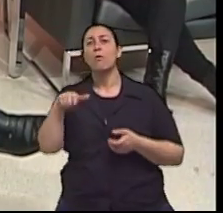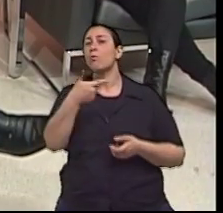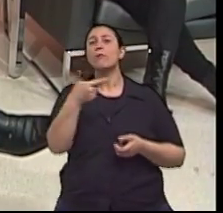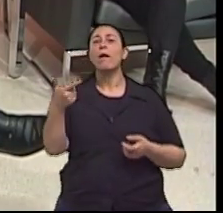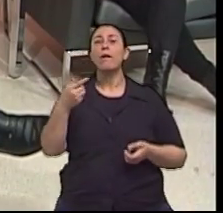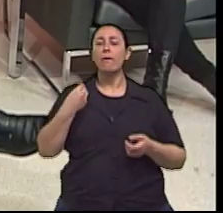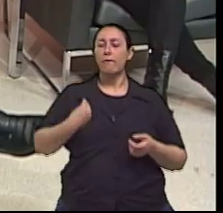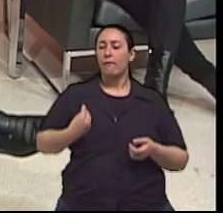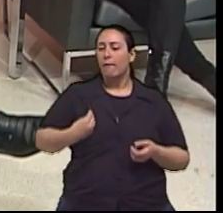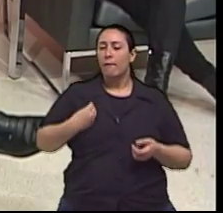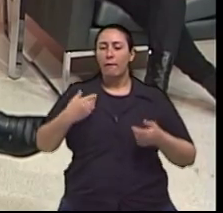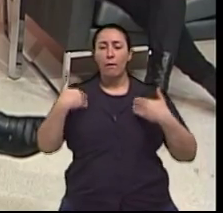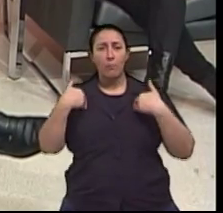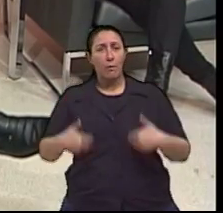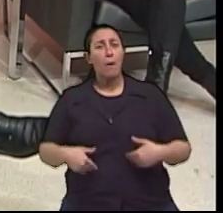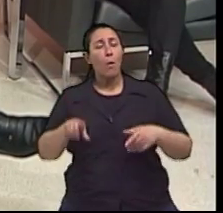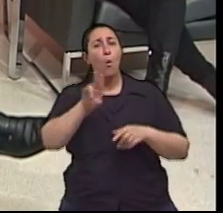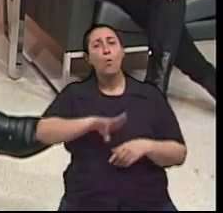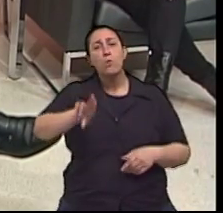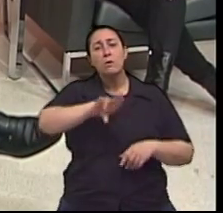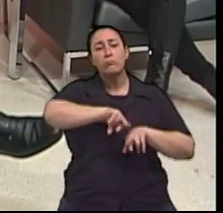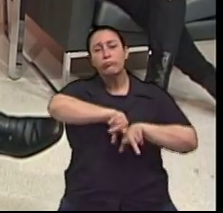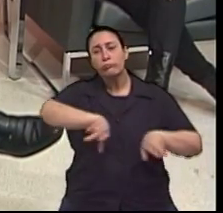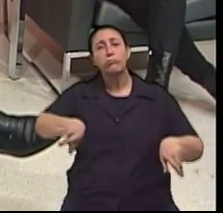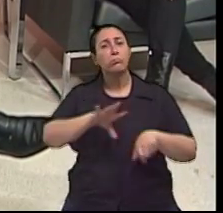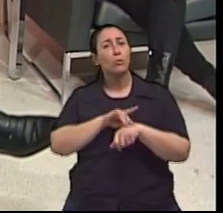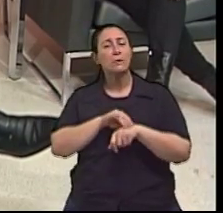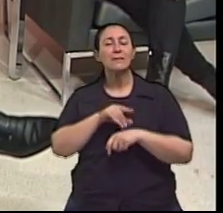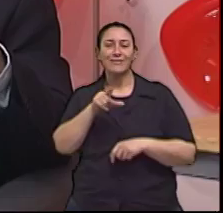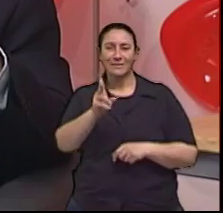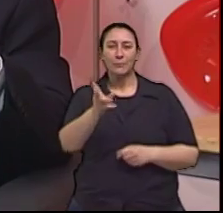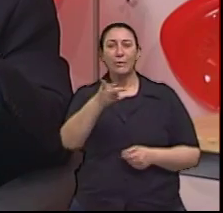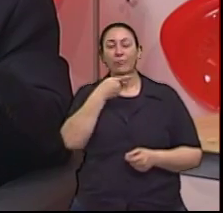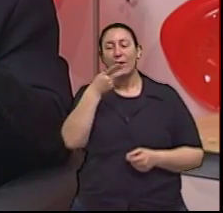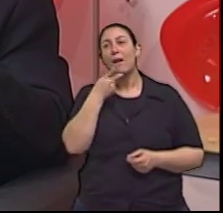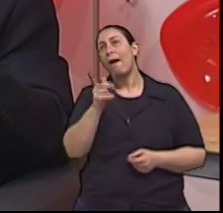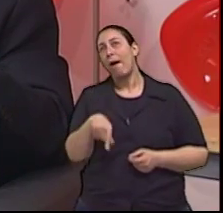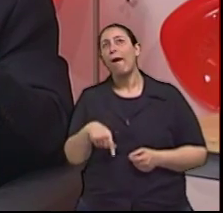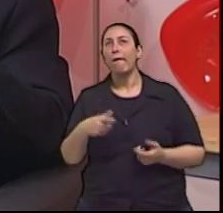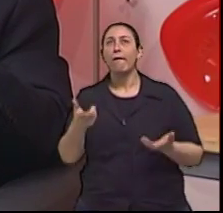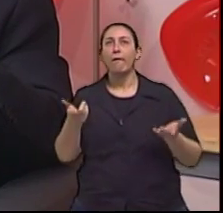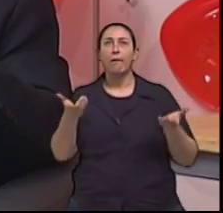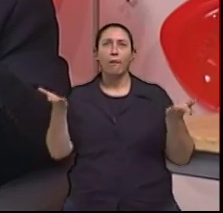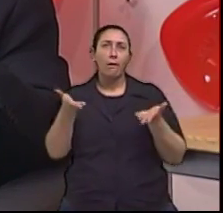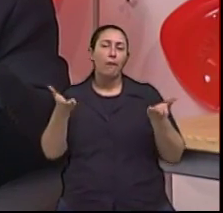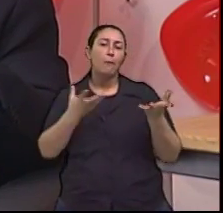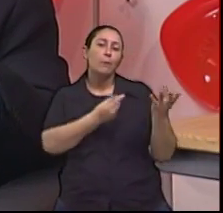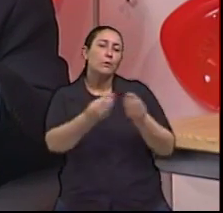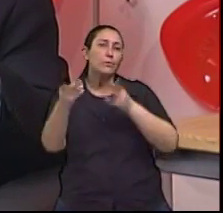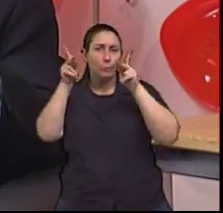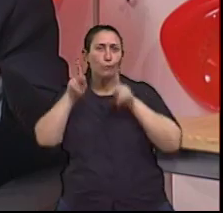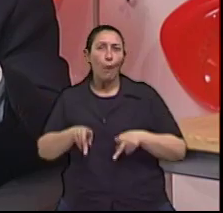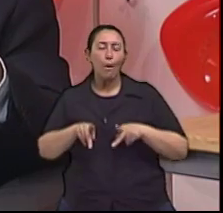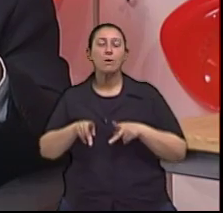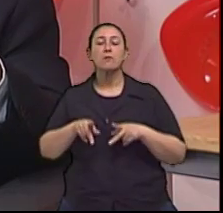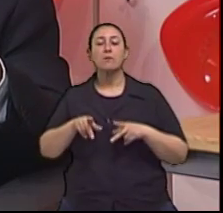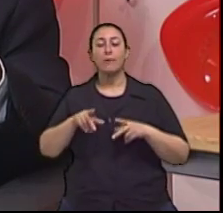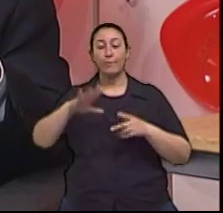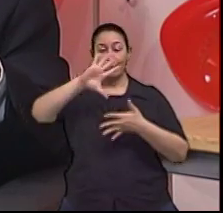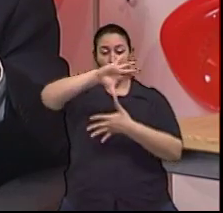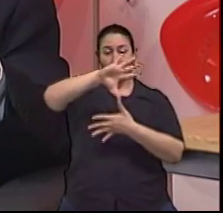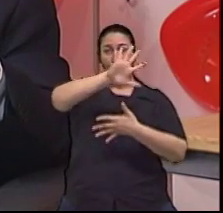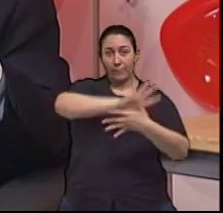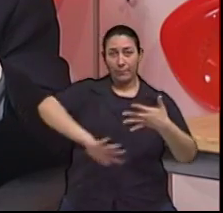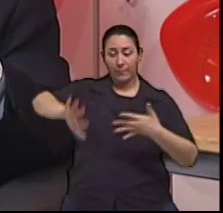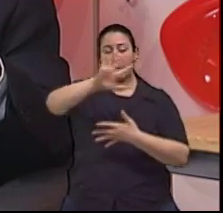acumulando uma série de doenças, né? É o que o Dalai Lama diz, né? Os ocidentais vivem a primeira metade da vida acumulando